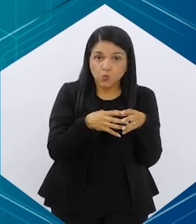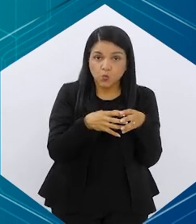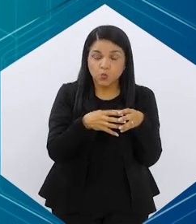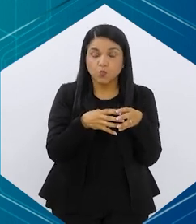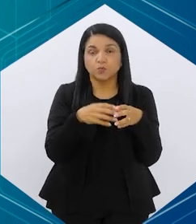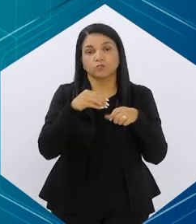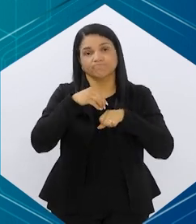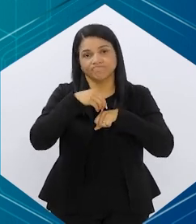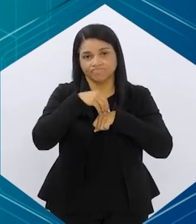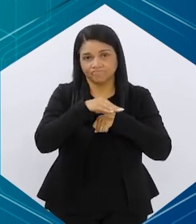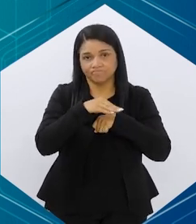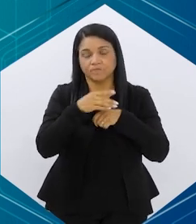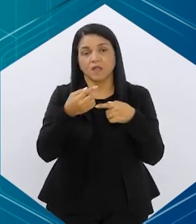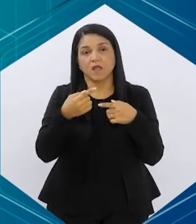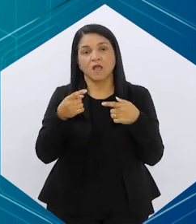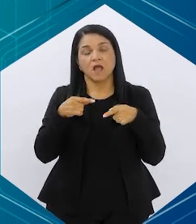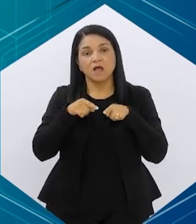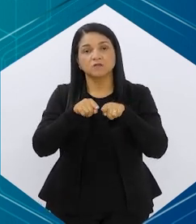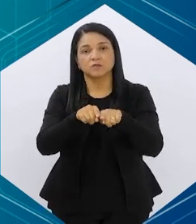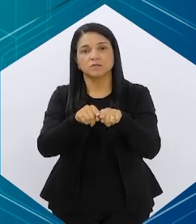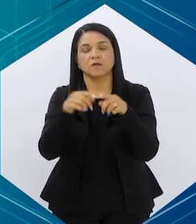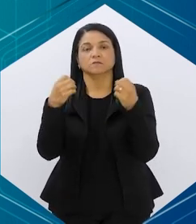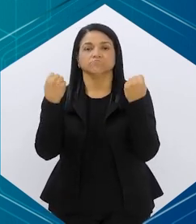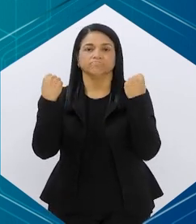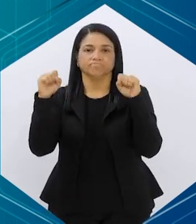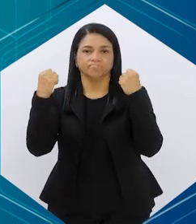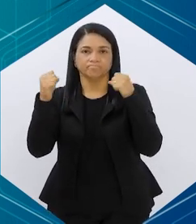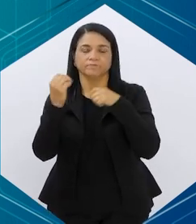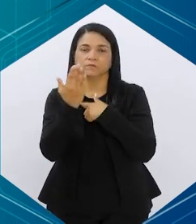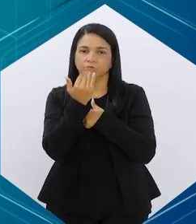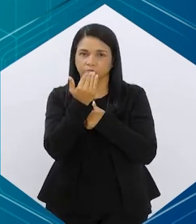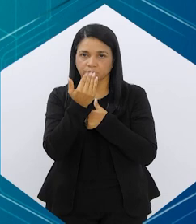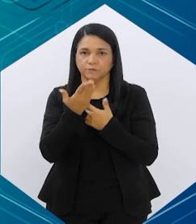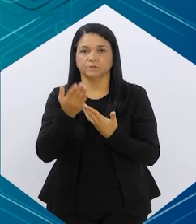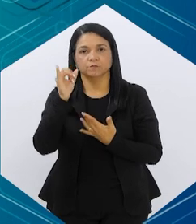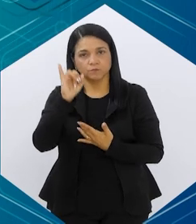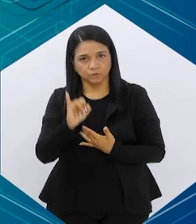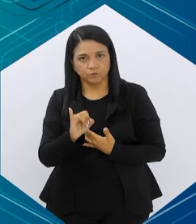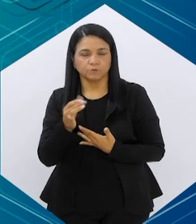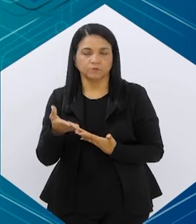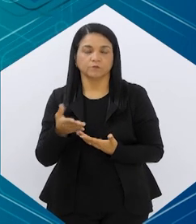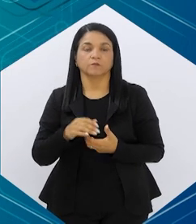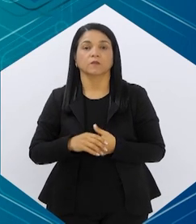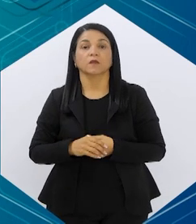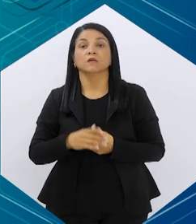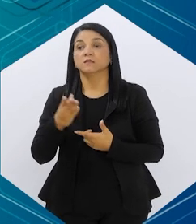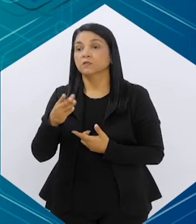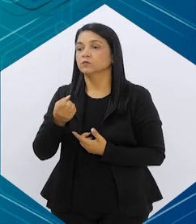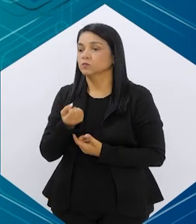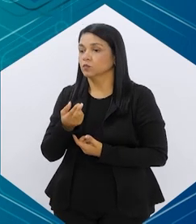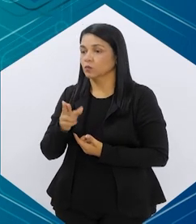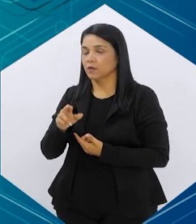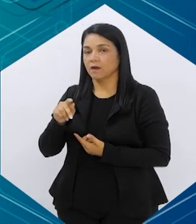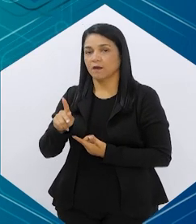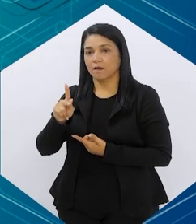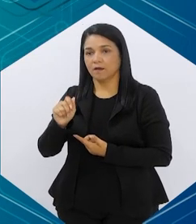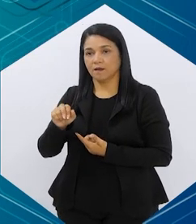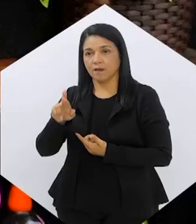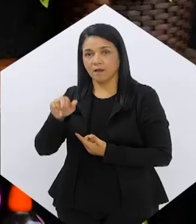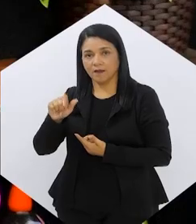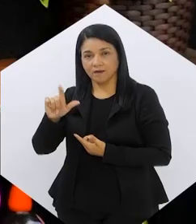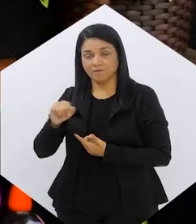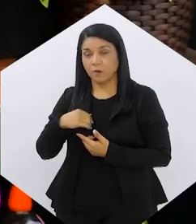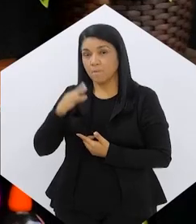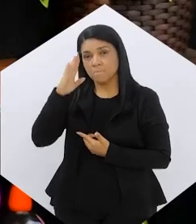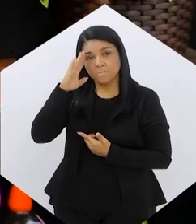pacientes com indicação associada à dieta e atividade física. E, doutora Carla, a doutora Joana falou aí nas principais